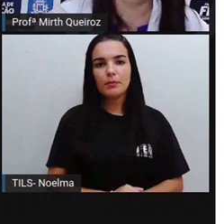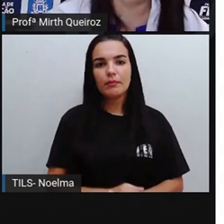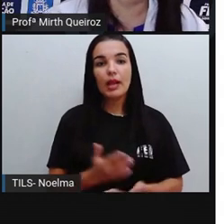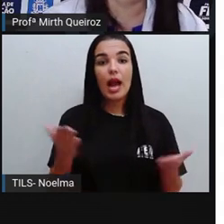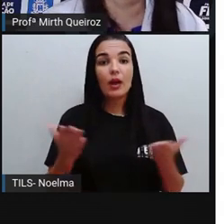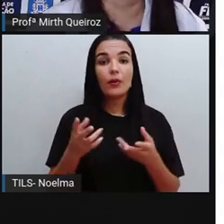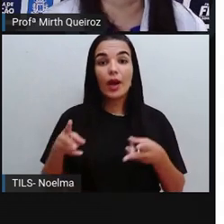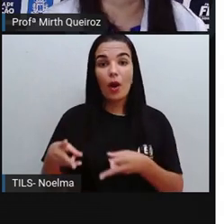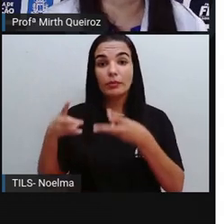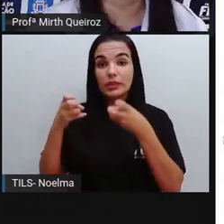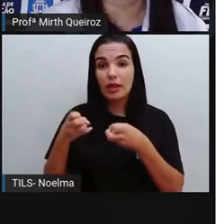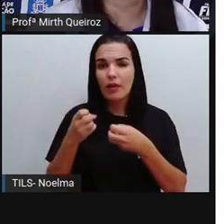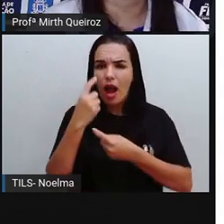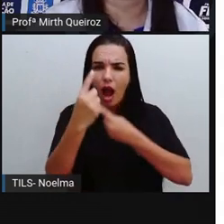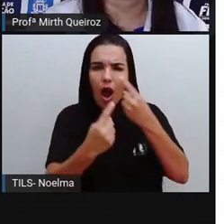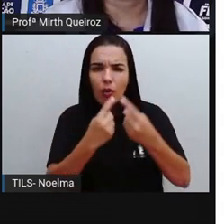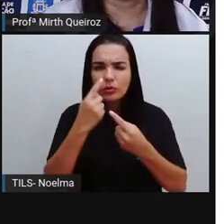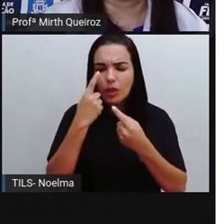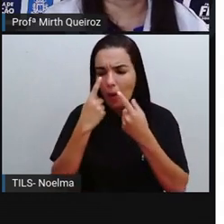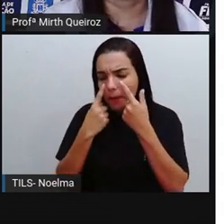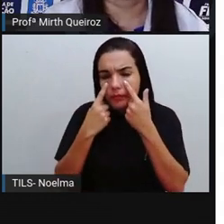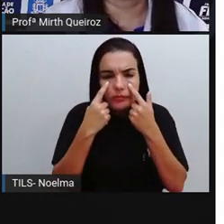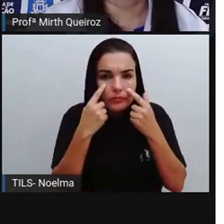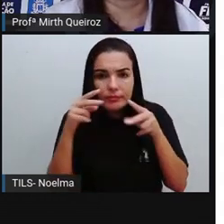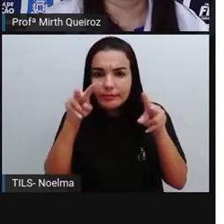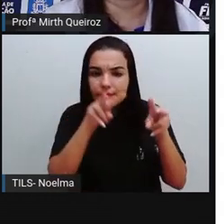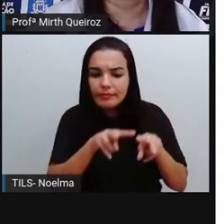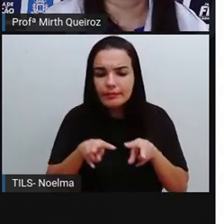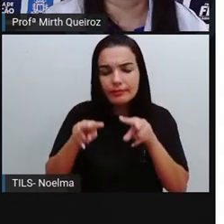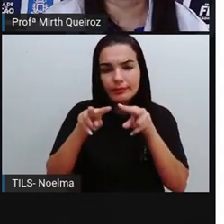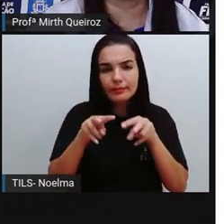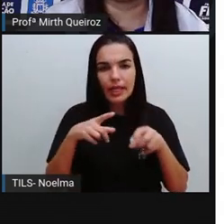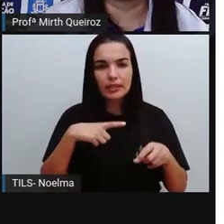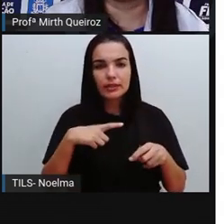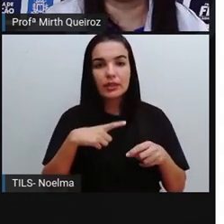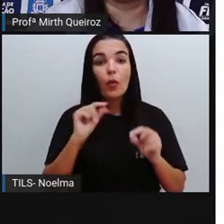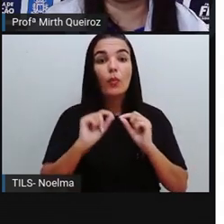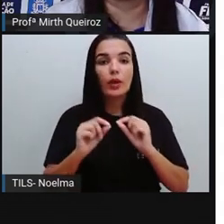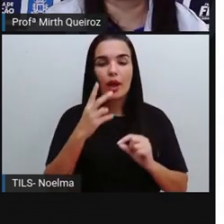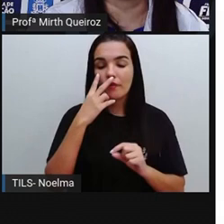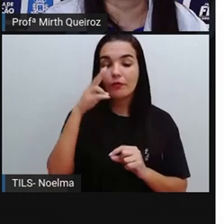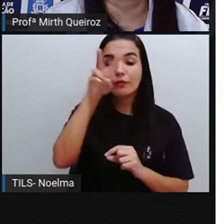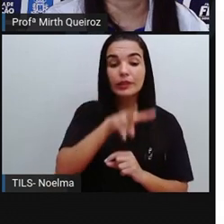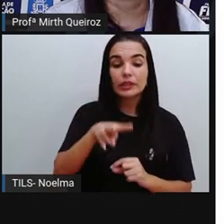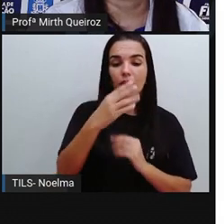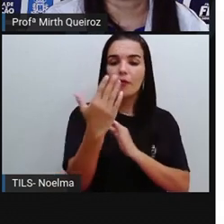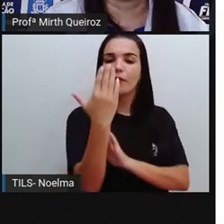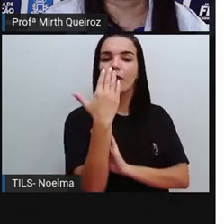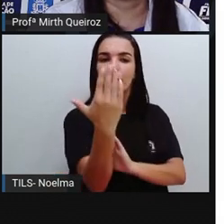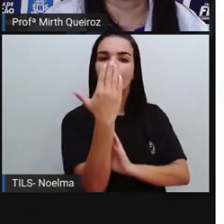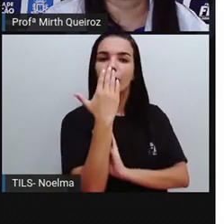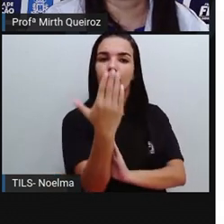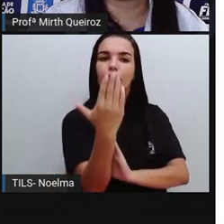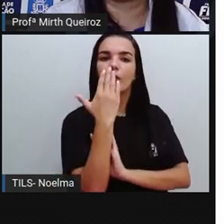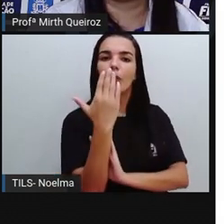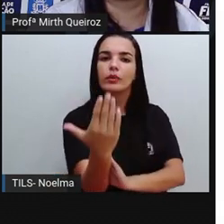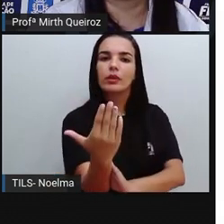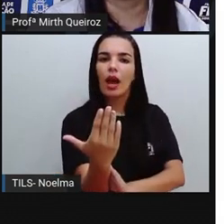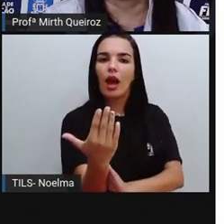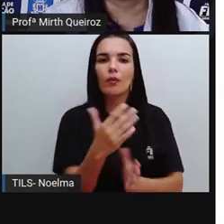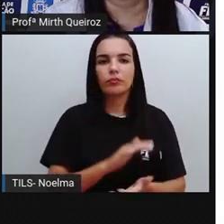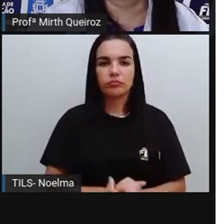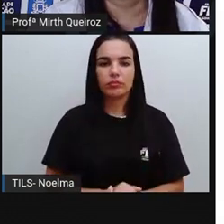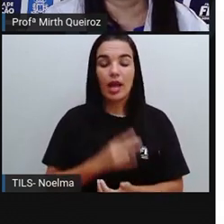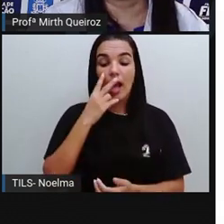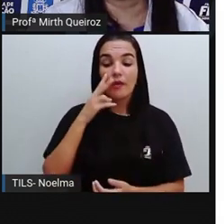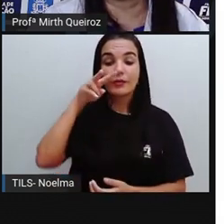Observe alguns pontos de vista. Aqui nós temos a visão frontal da casa, né? Que é de frente.